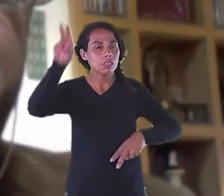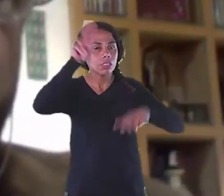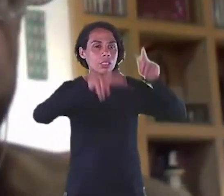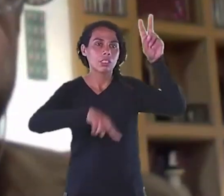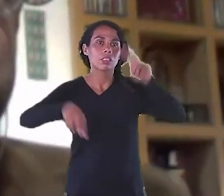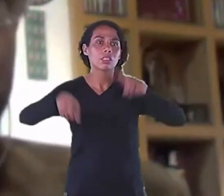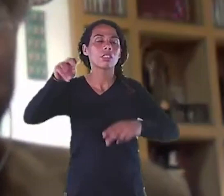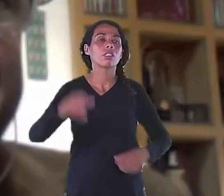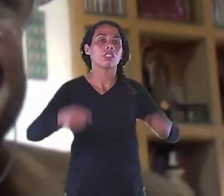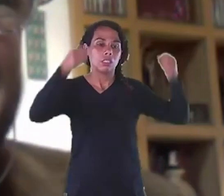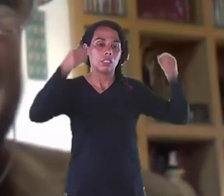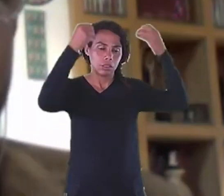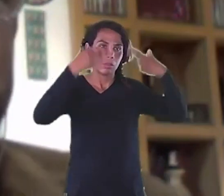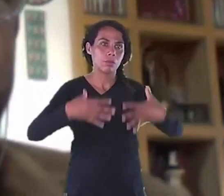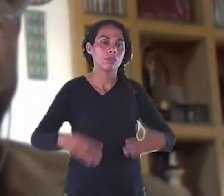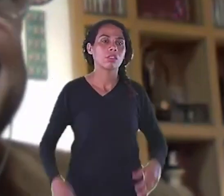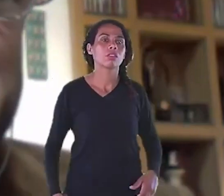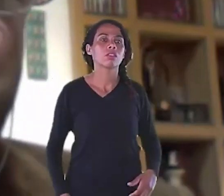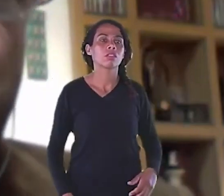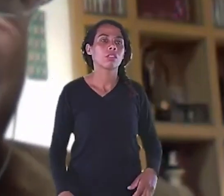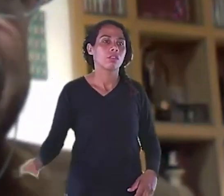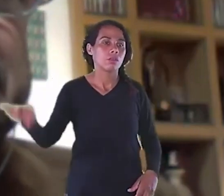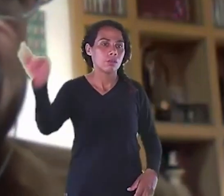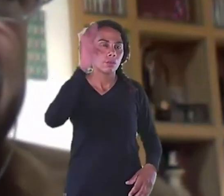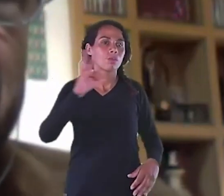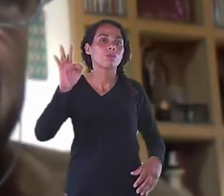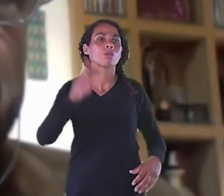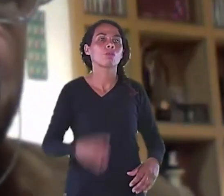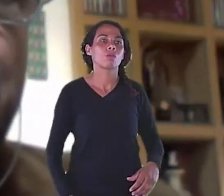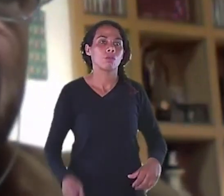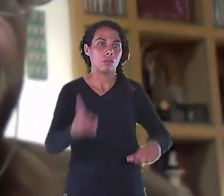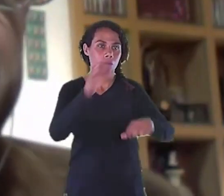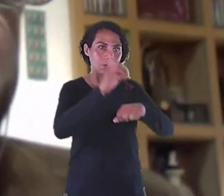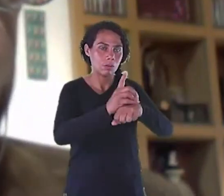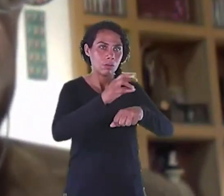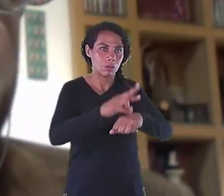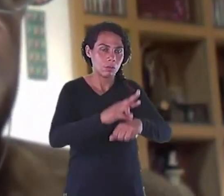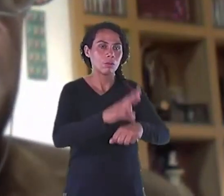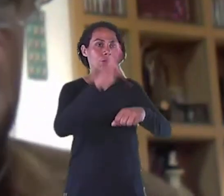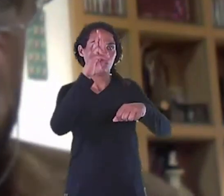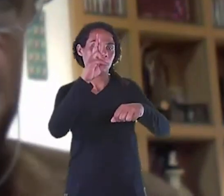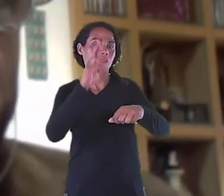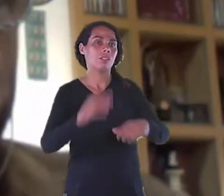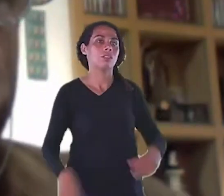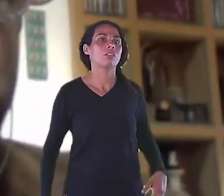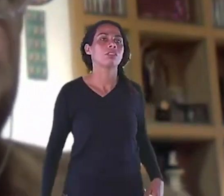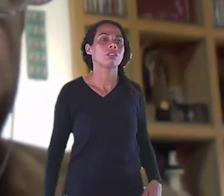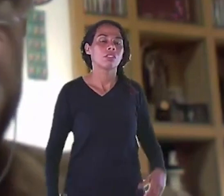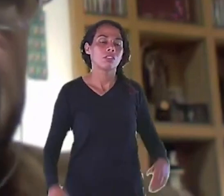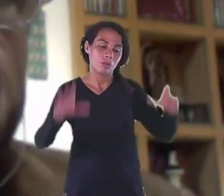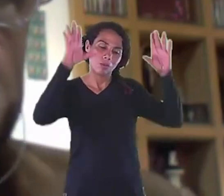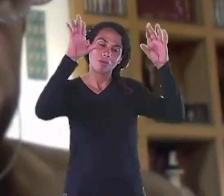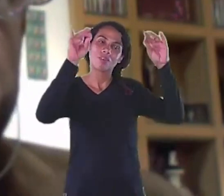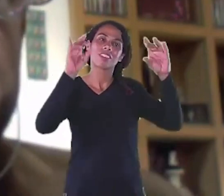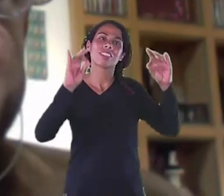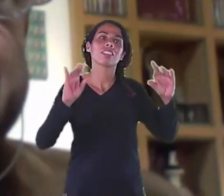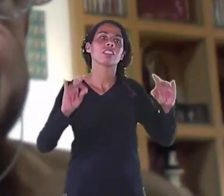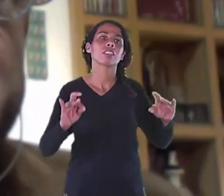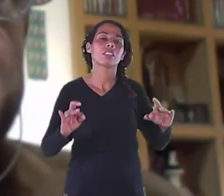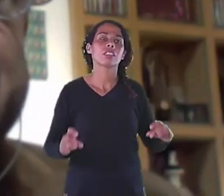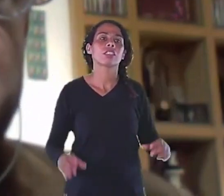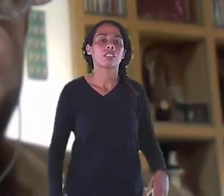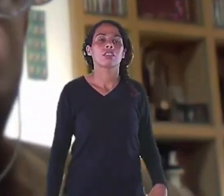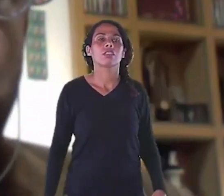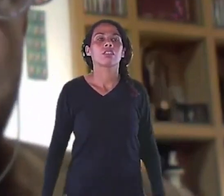de decodificar Amenizar Para não ficar pesado Como uma tese De doutorado Porque senão Não teria Cadê chato de ler E